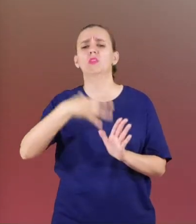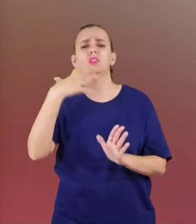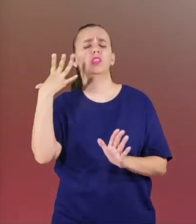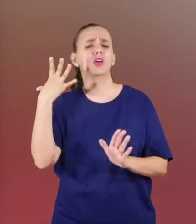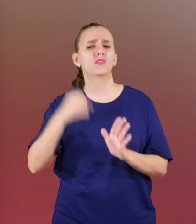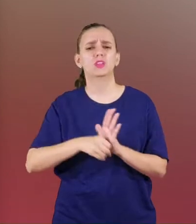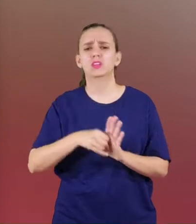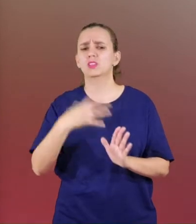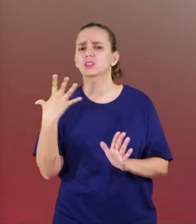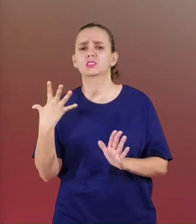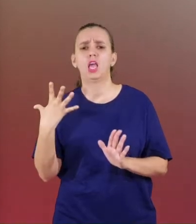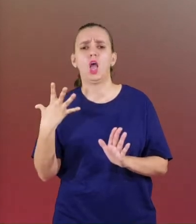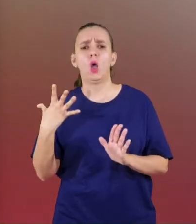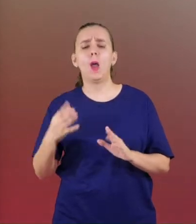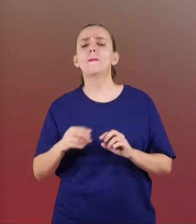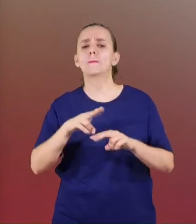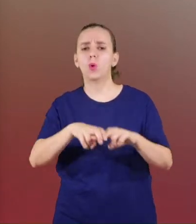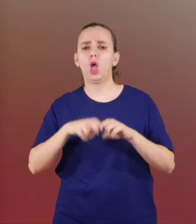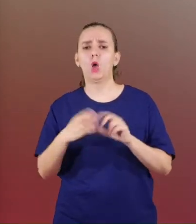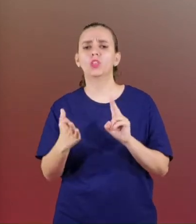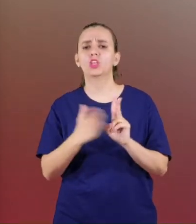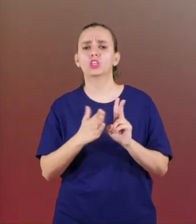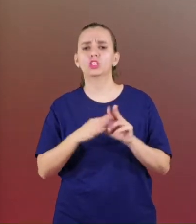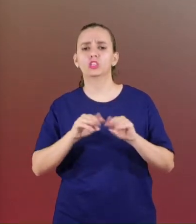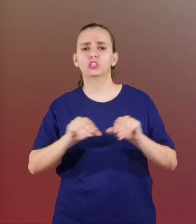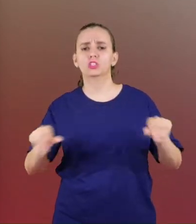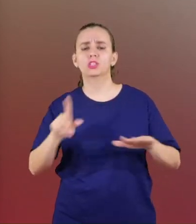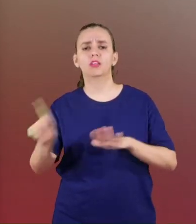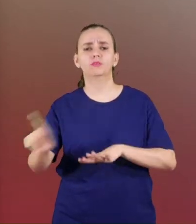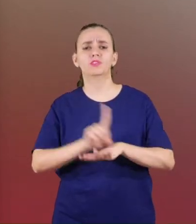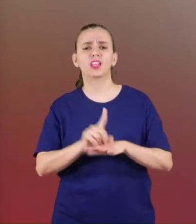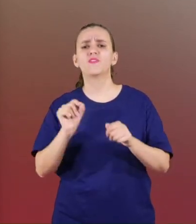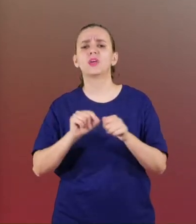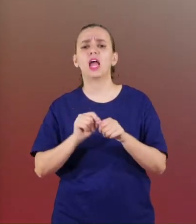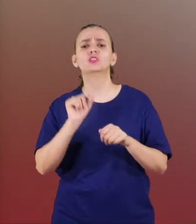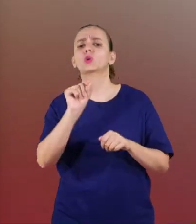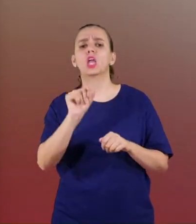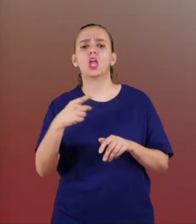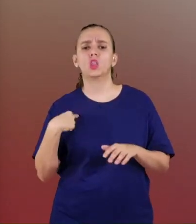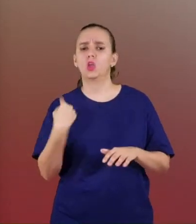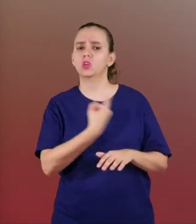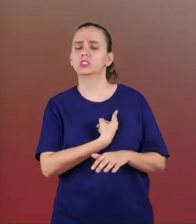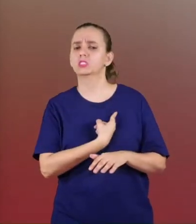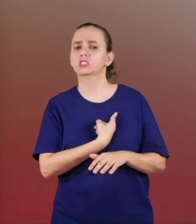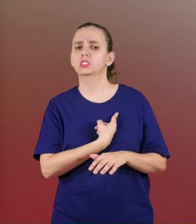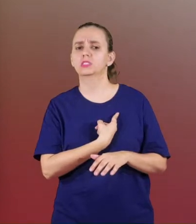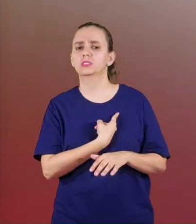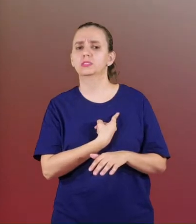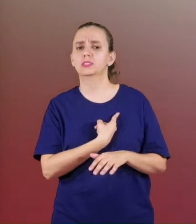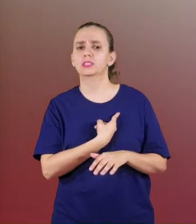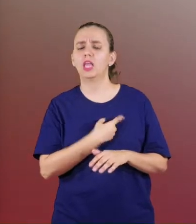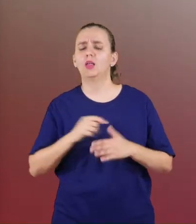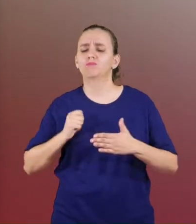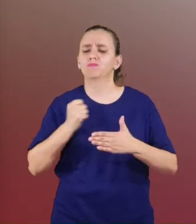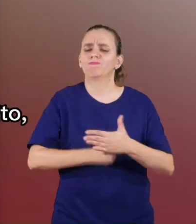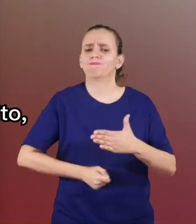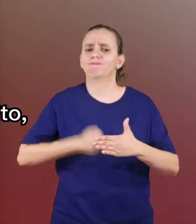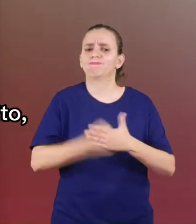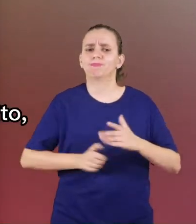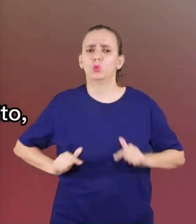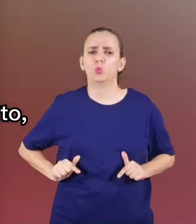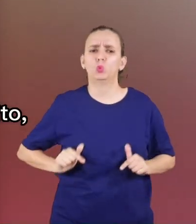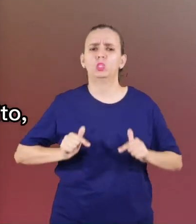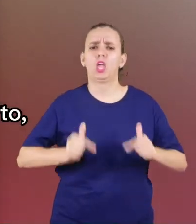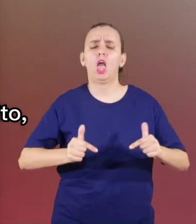a causa indígena faz com que nós que lutamos, que